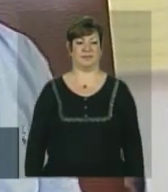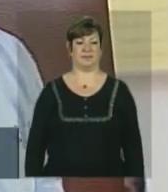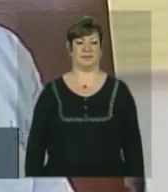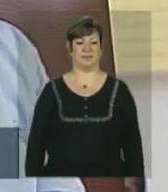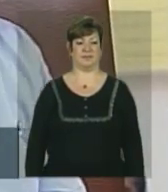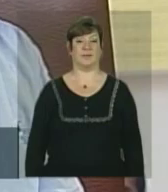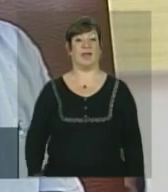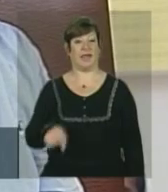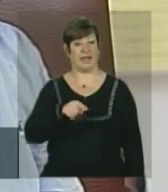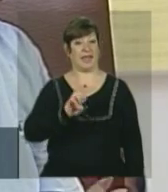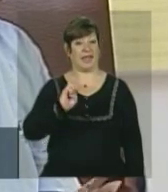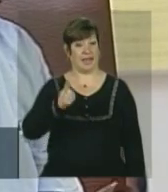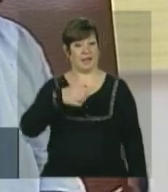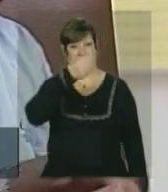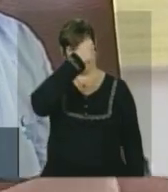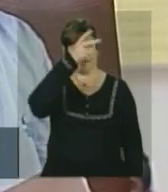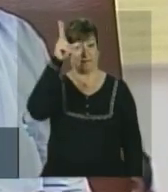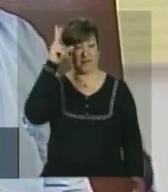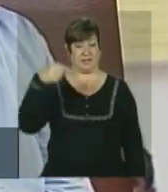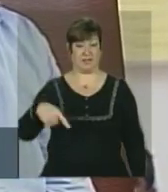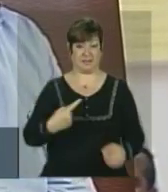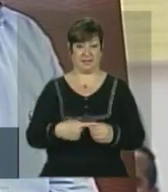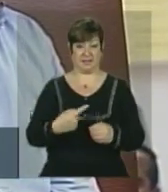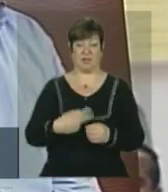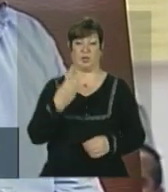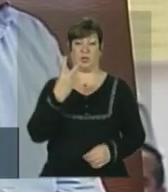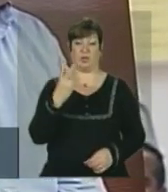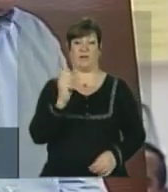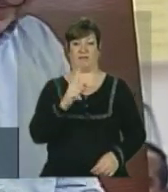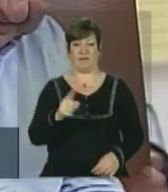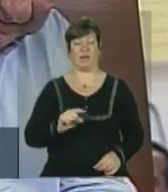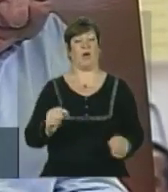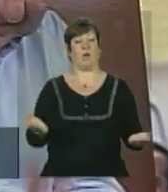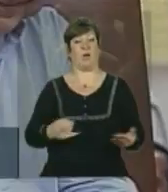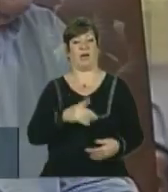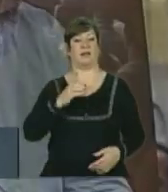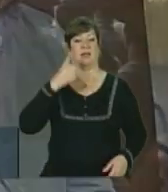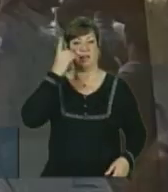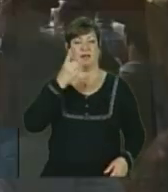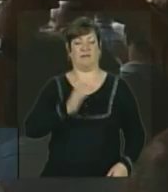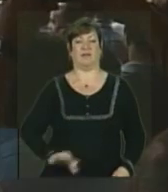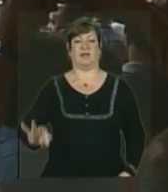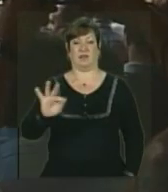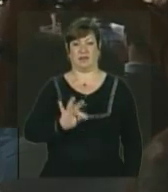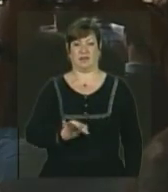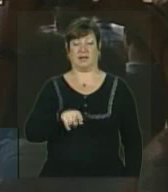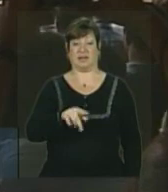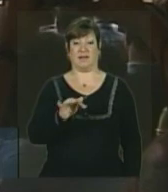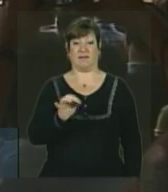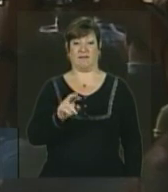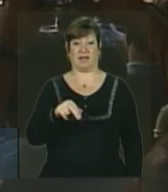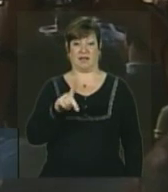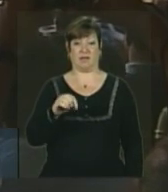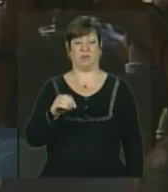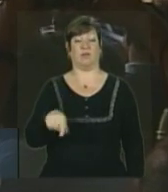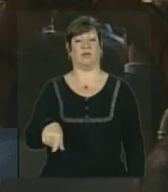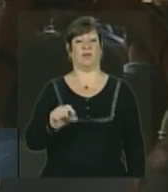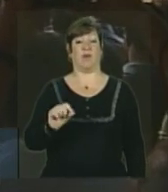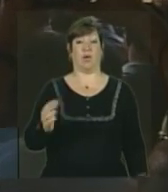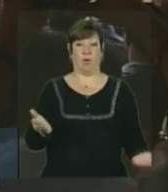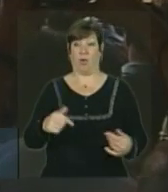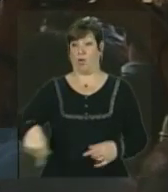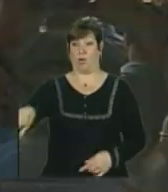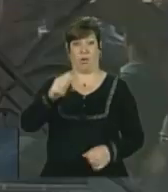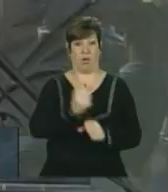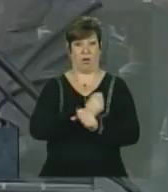Fernando Jordão foi prefeito da nossa cidade por dois mandatos, hoje está como deputado federal. É o Fernando, essa obra, inclusive, aqui hoje,